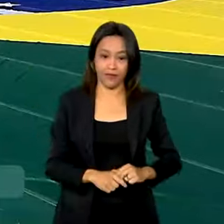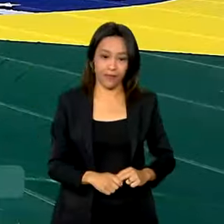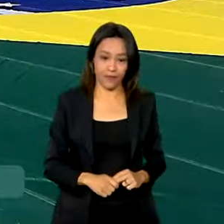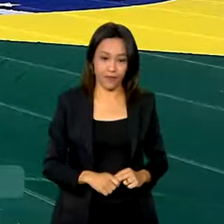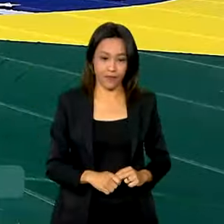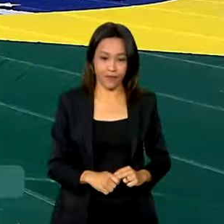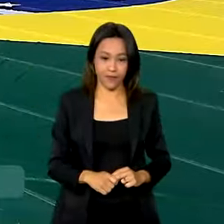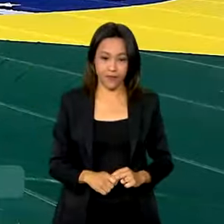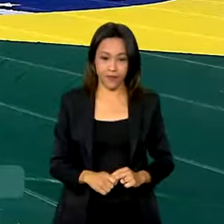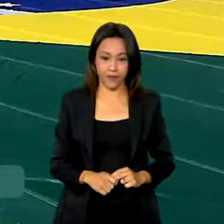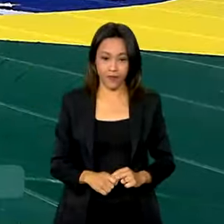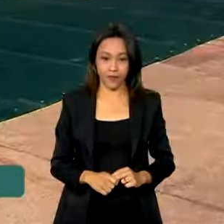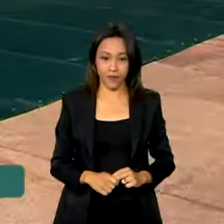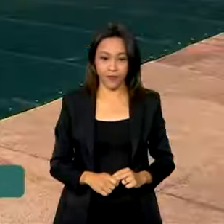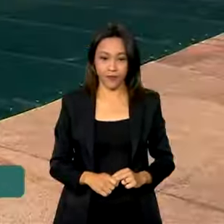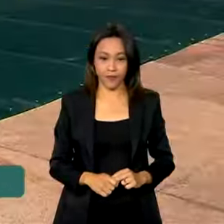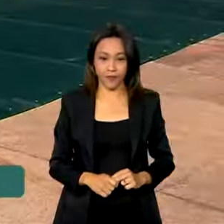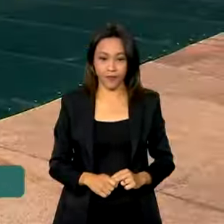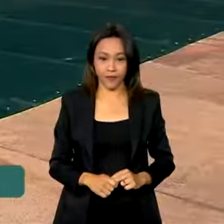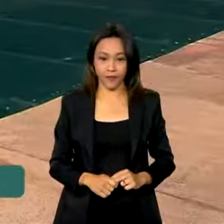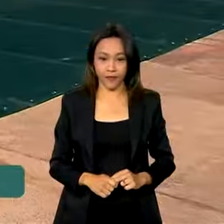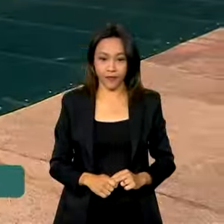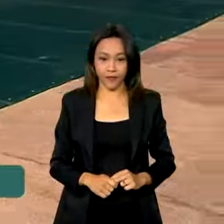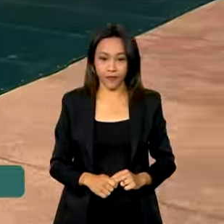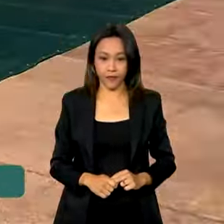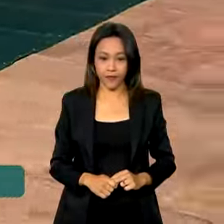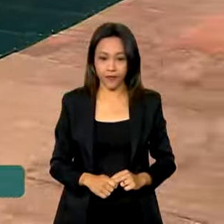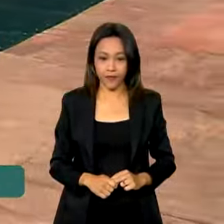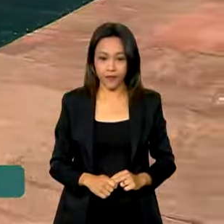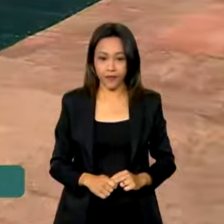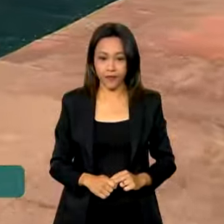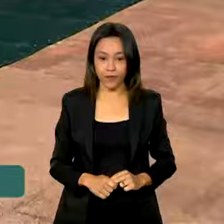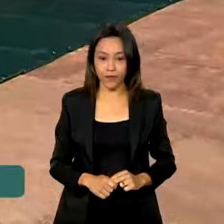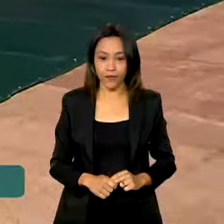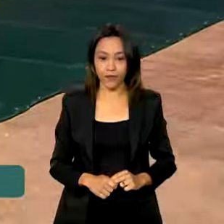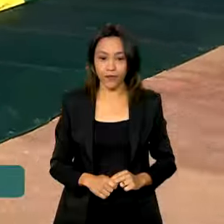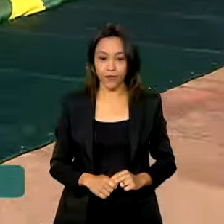Bom. Bora, bora. Oi. Pode ir vocês aí, pode ir vocês.